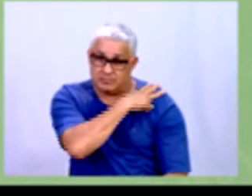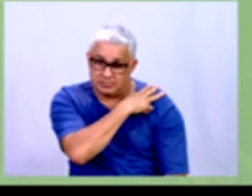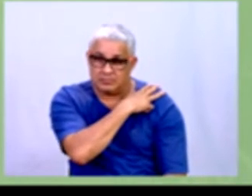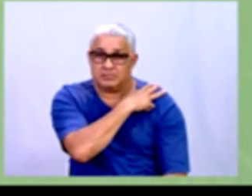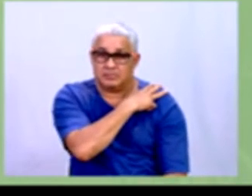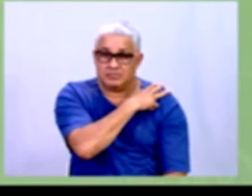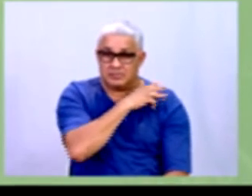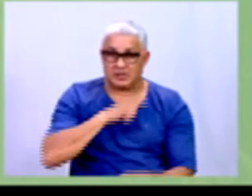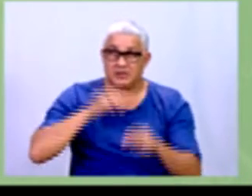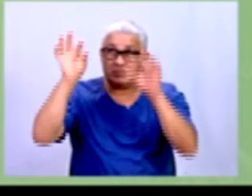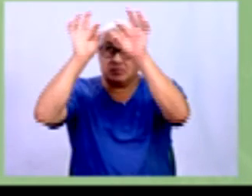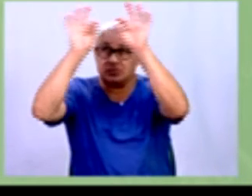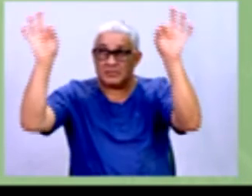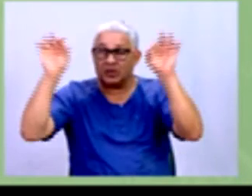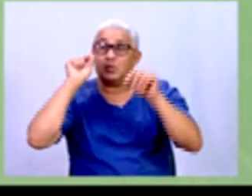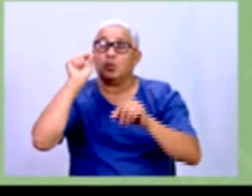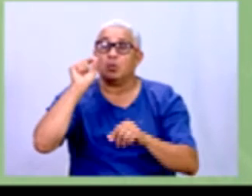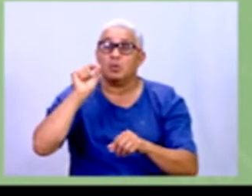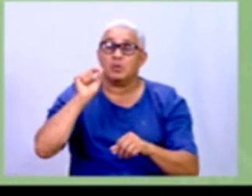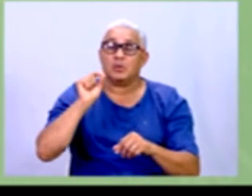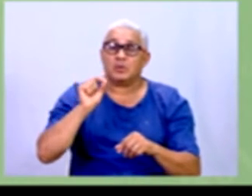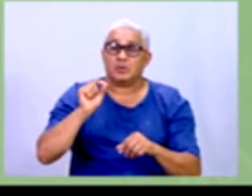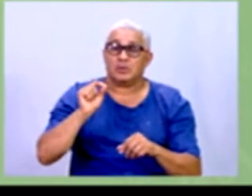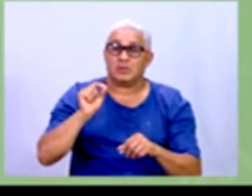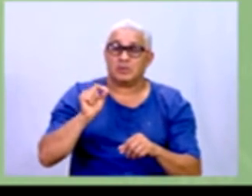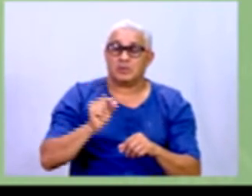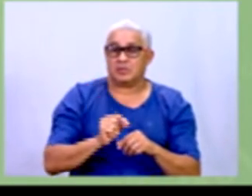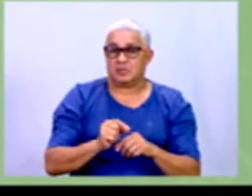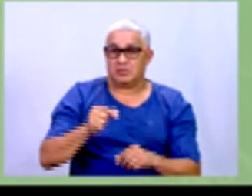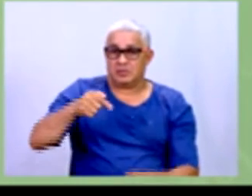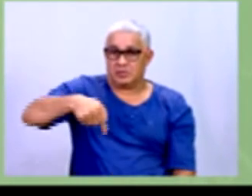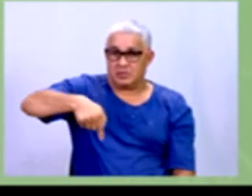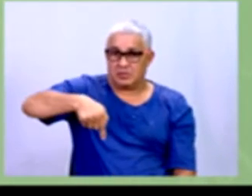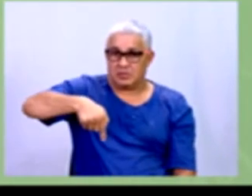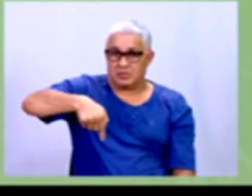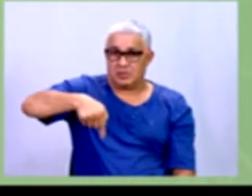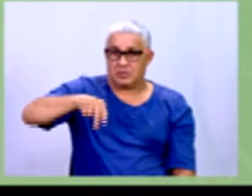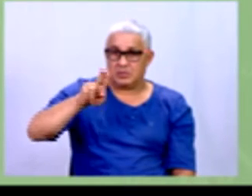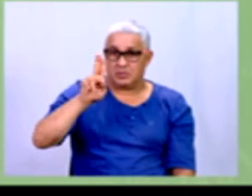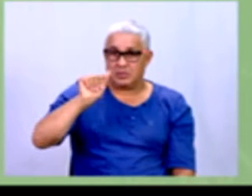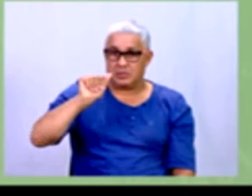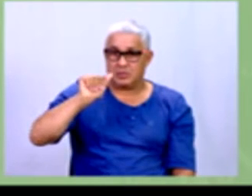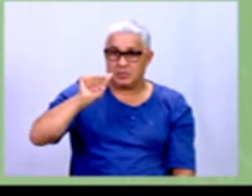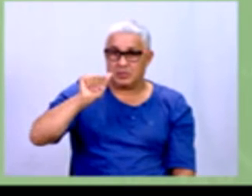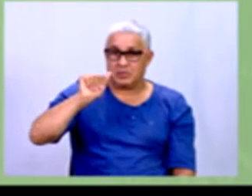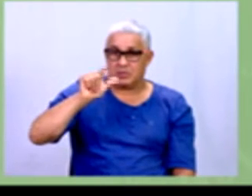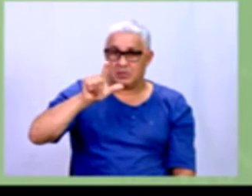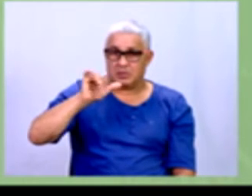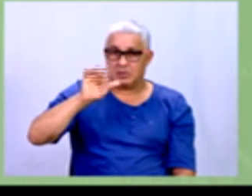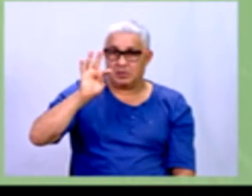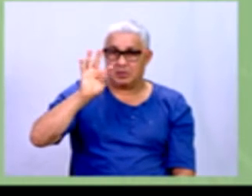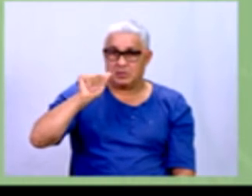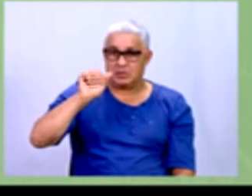eles são? Qualitativas, porque não são no caso números, tá? Não vamos confundir aqui o primeiro, o segundo, o terceiro como